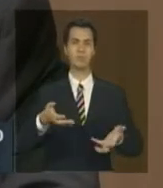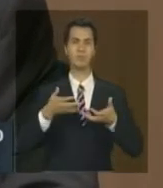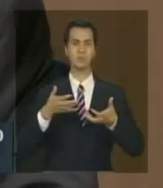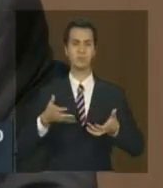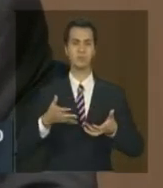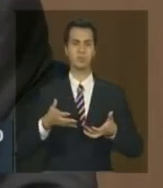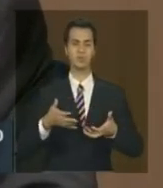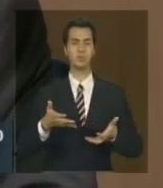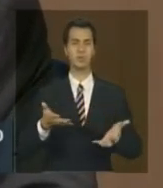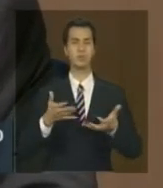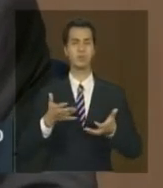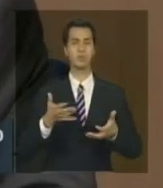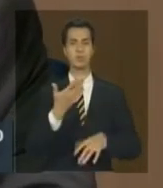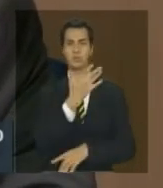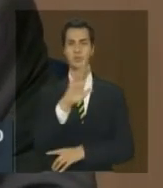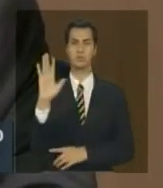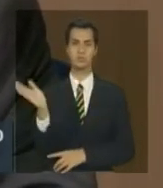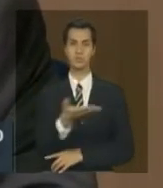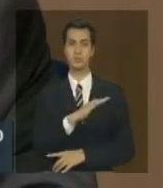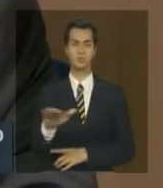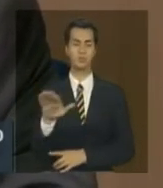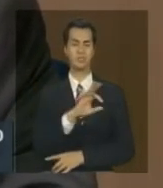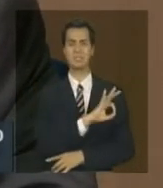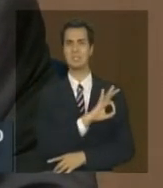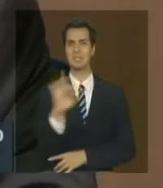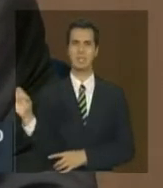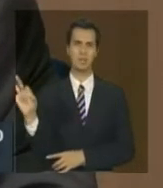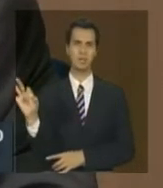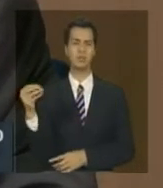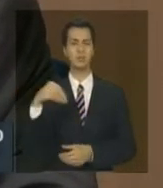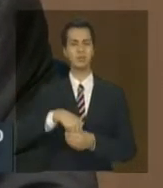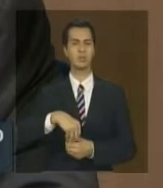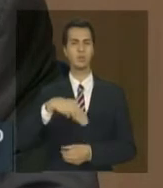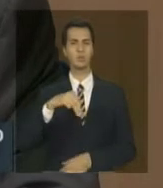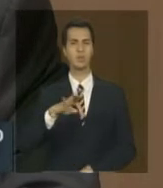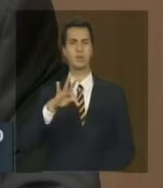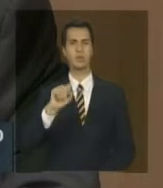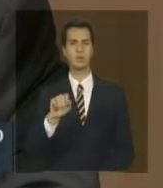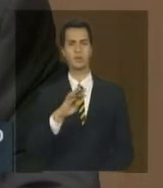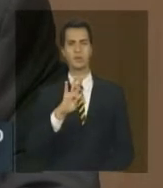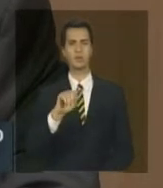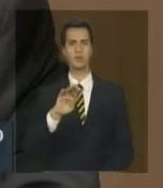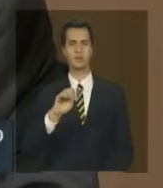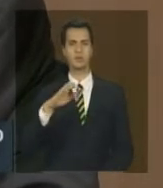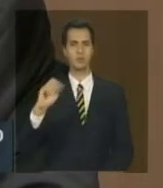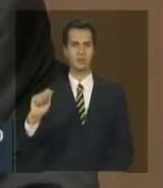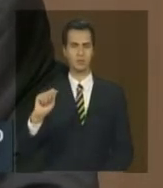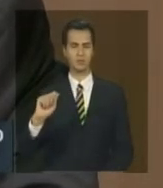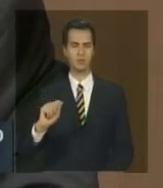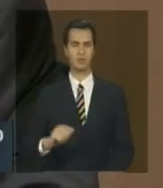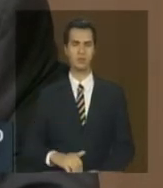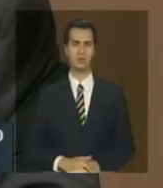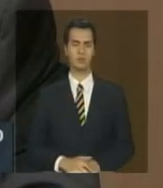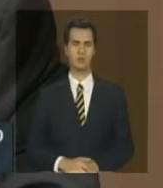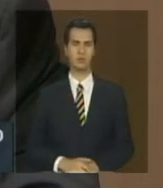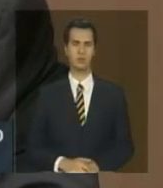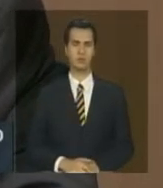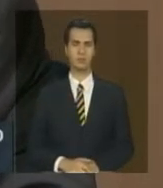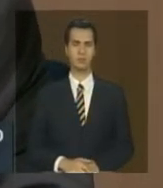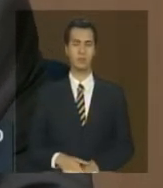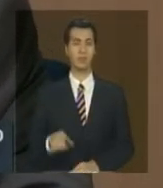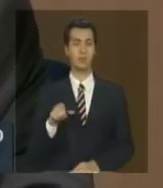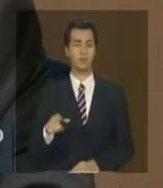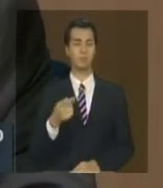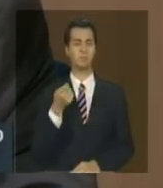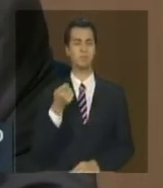termos um desmatamento zero no bioma da Mata Atlântica muito provavelmente esse pouco desmatamento que